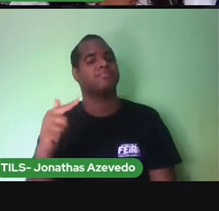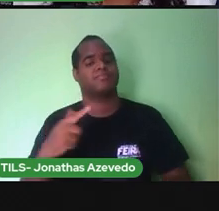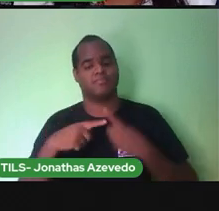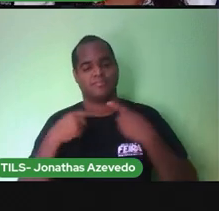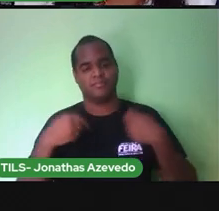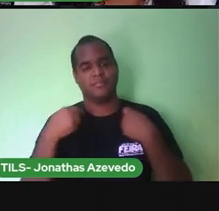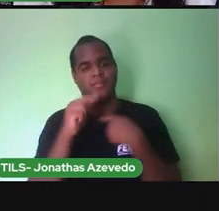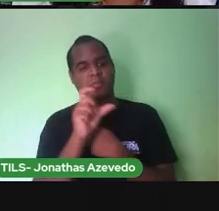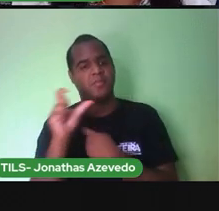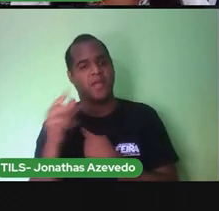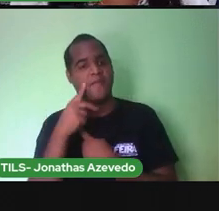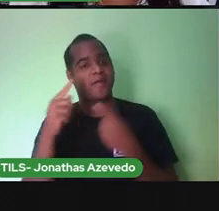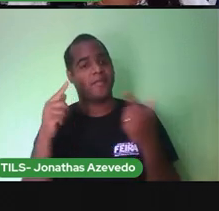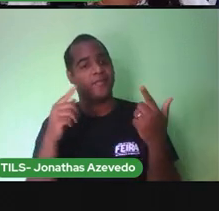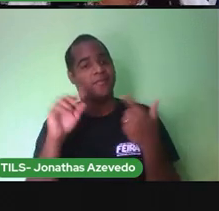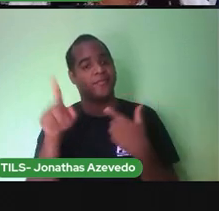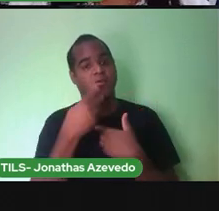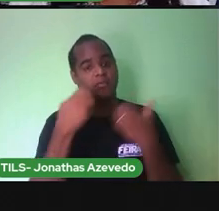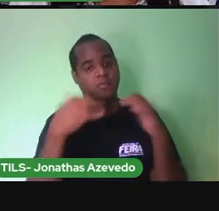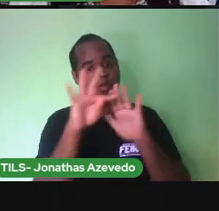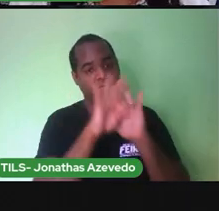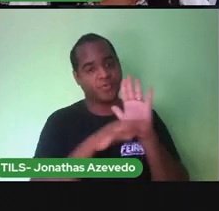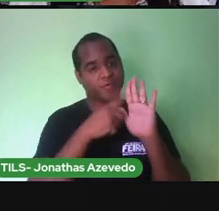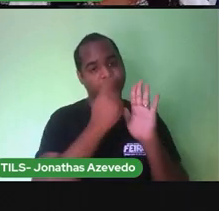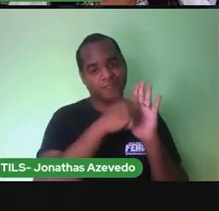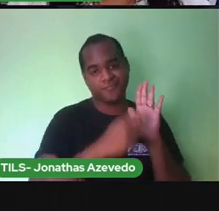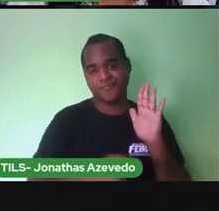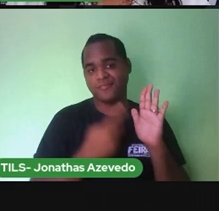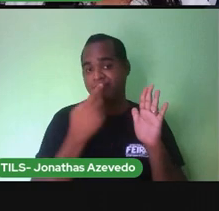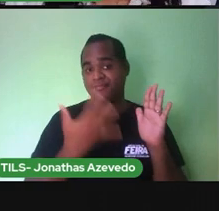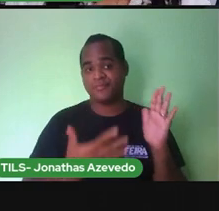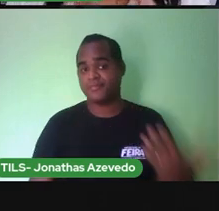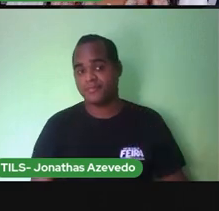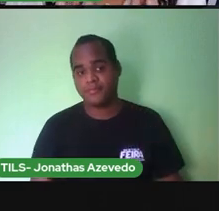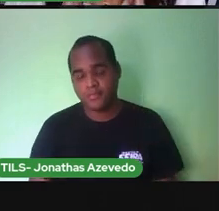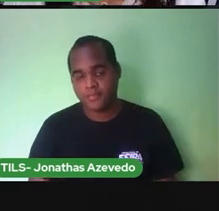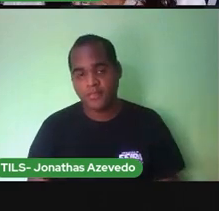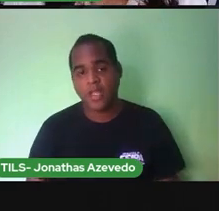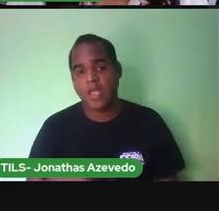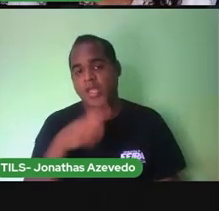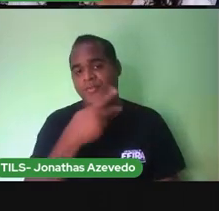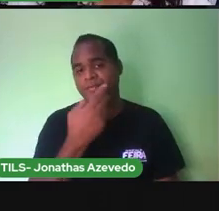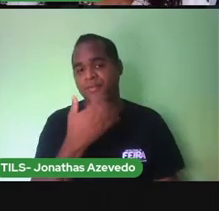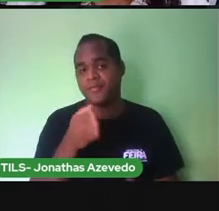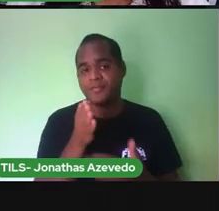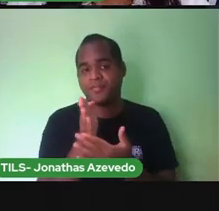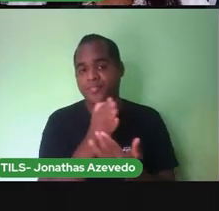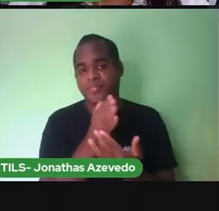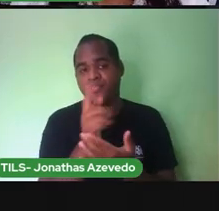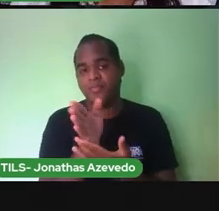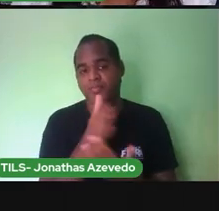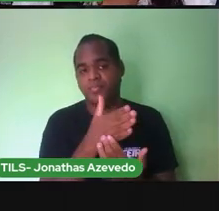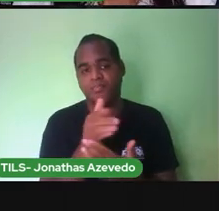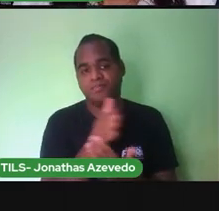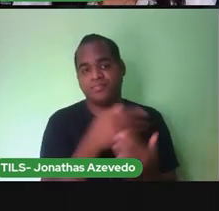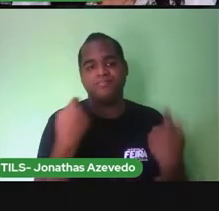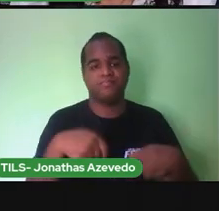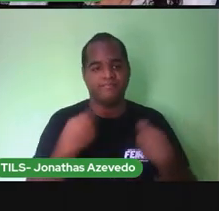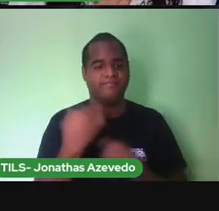nossas Nos nossos textos Escritos Por isso Que o espaço É muito importante